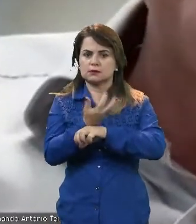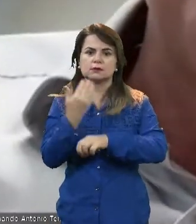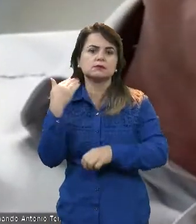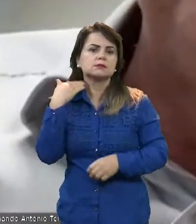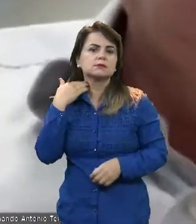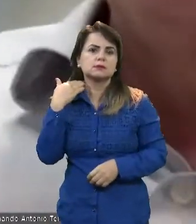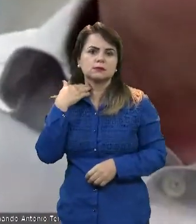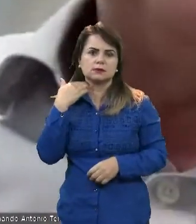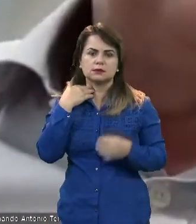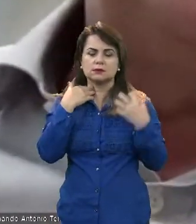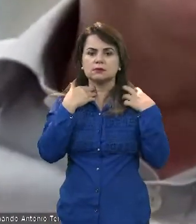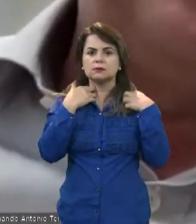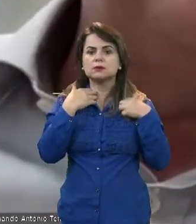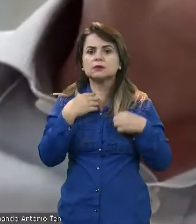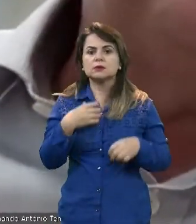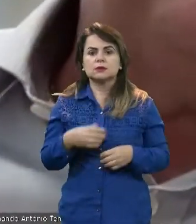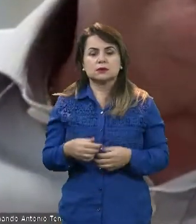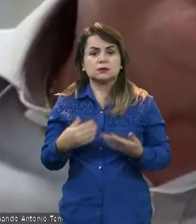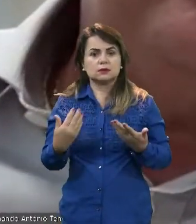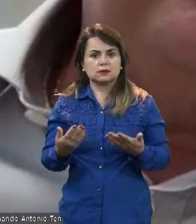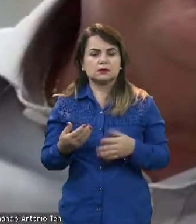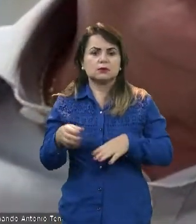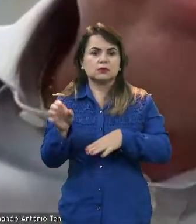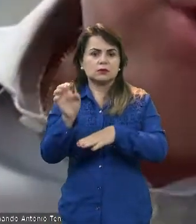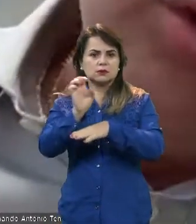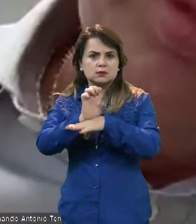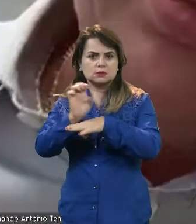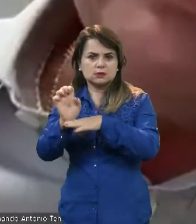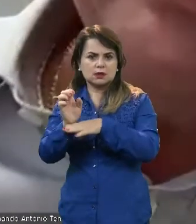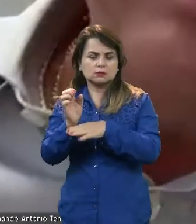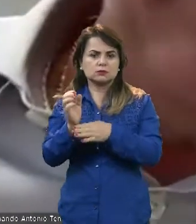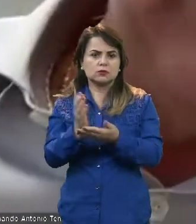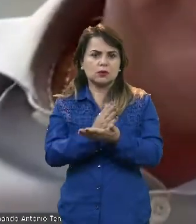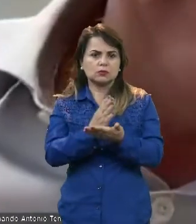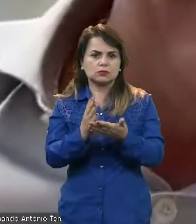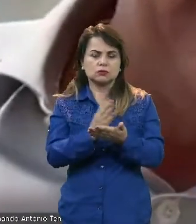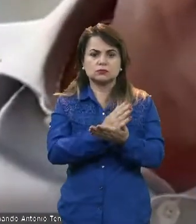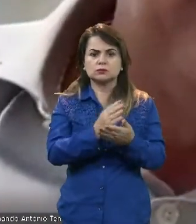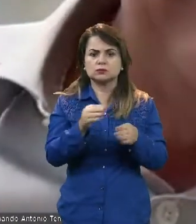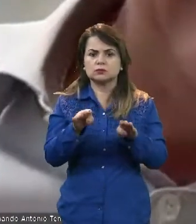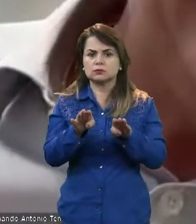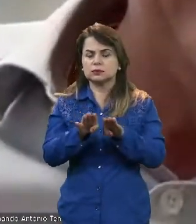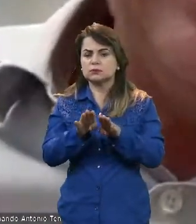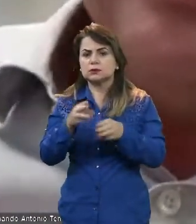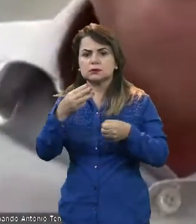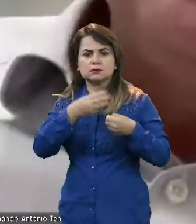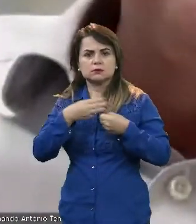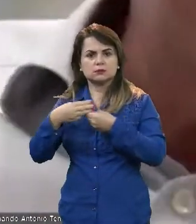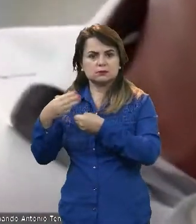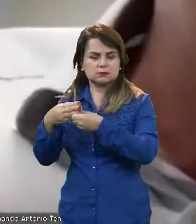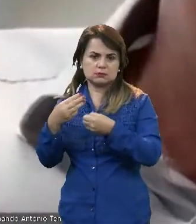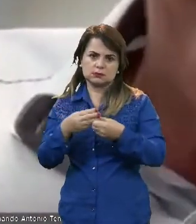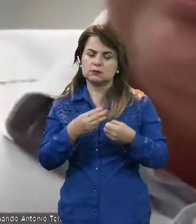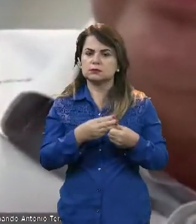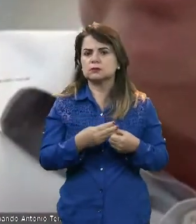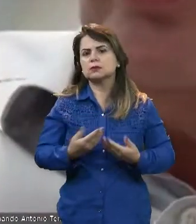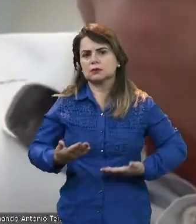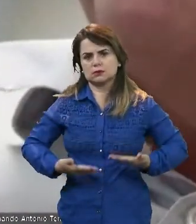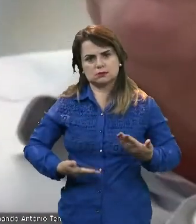em alguns estados, em alguns municípios, atendendo essas demandas.